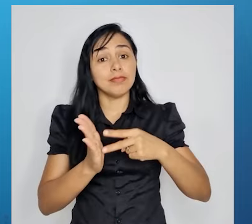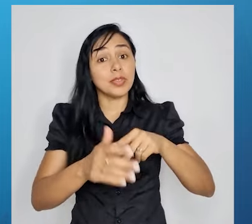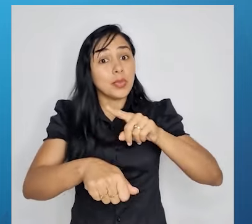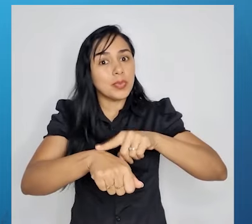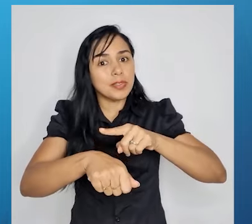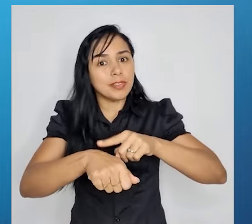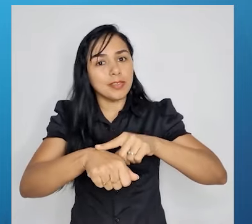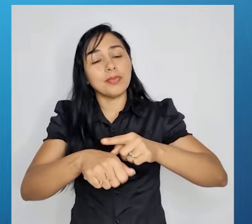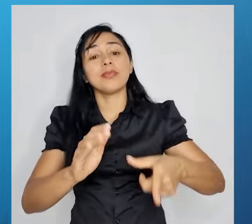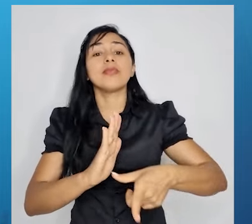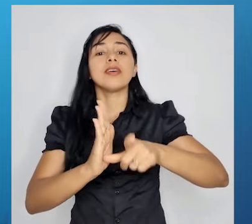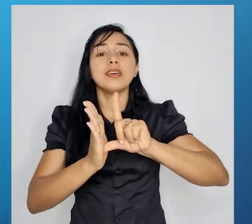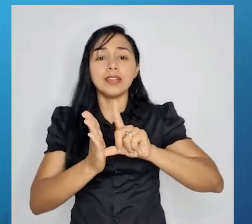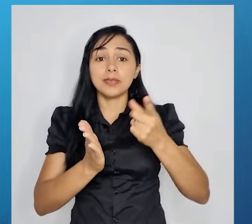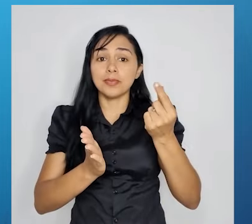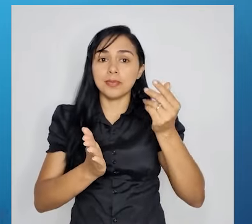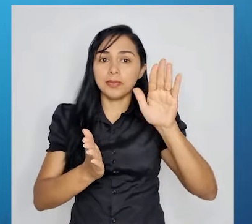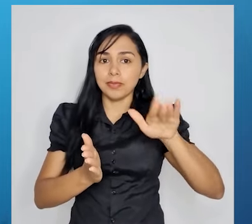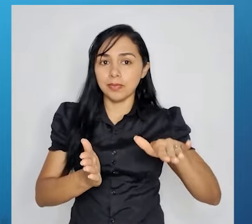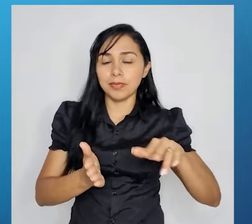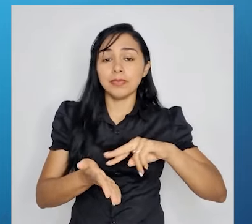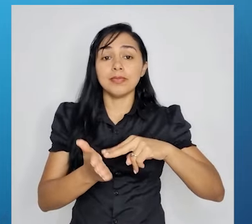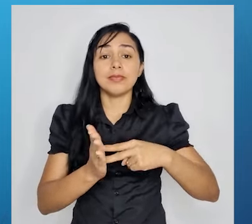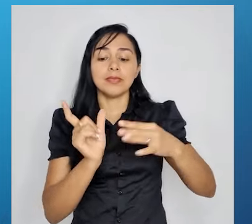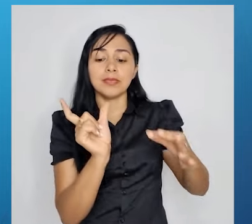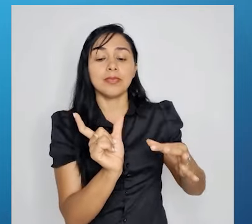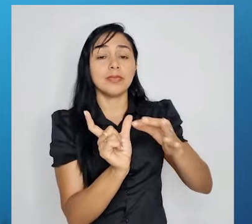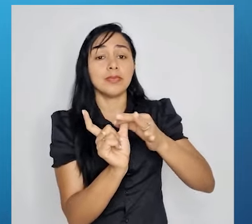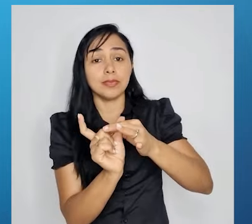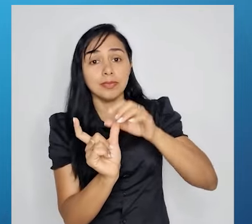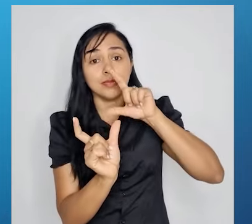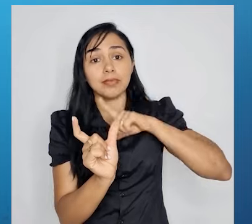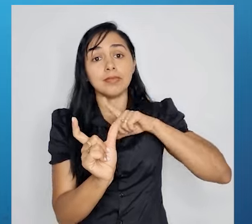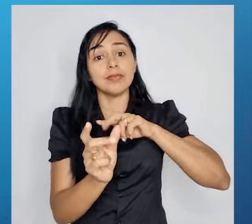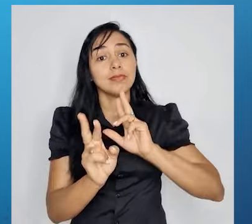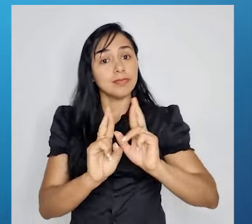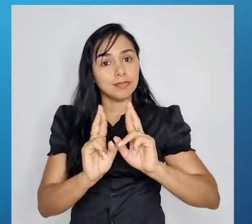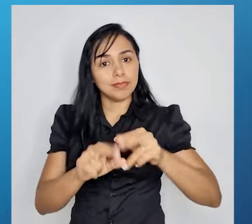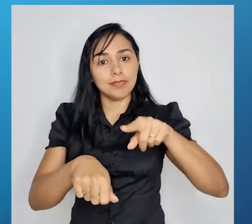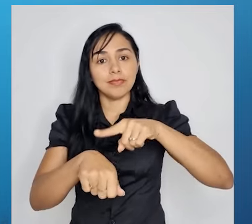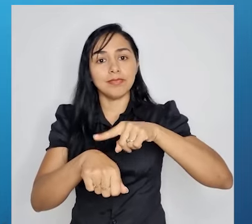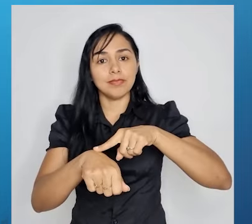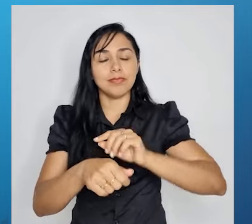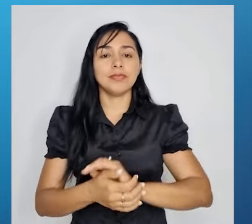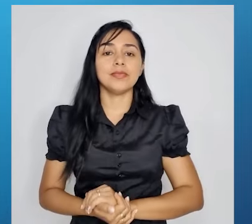Então, essas conjunções estabelecem uma relação de tempo.